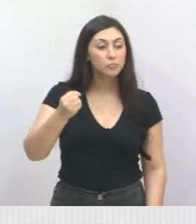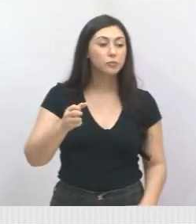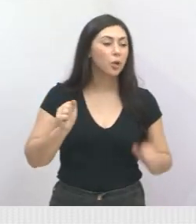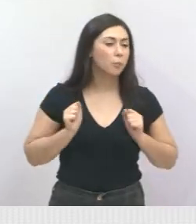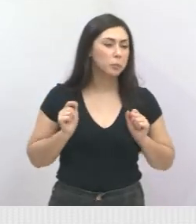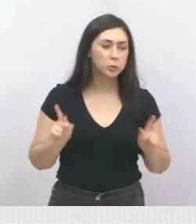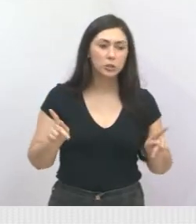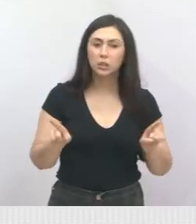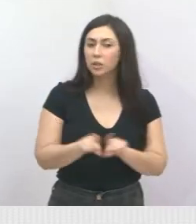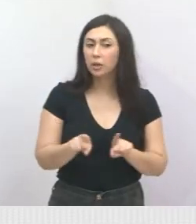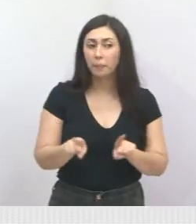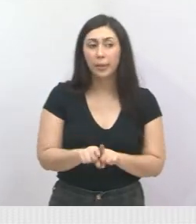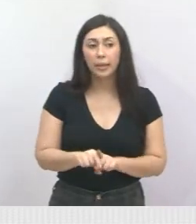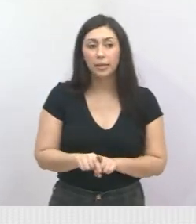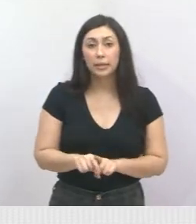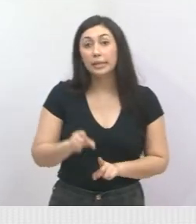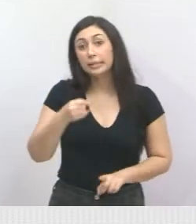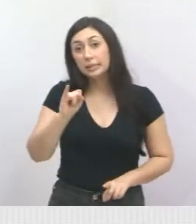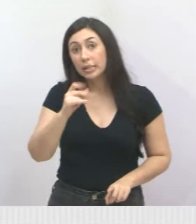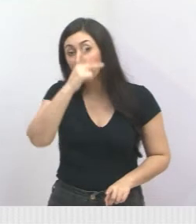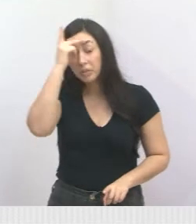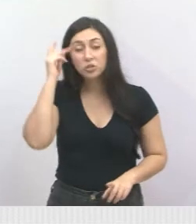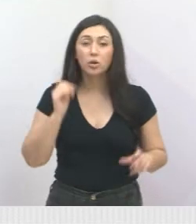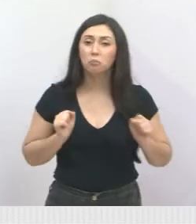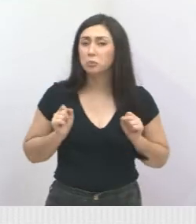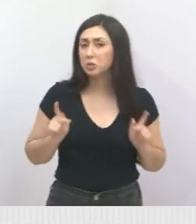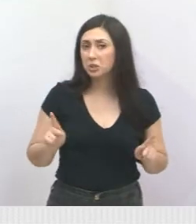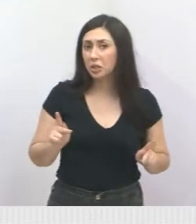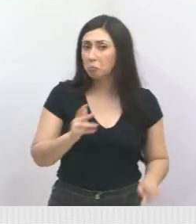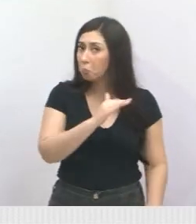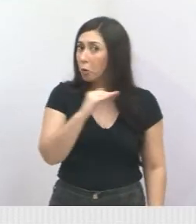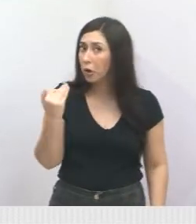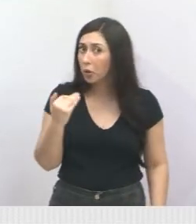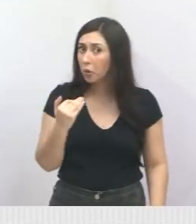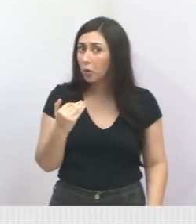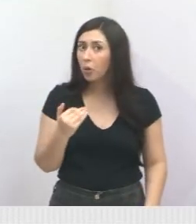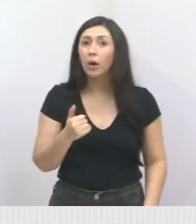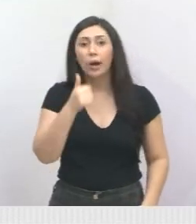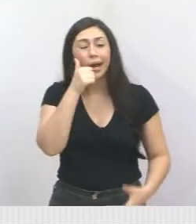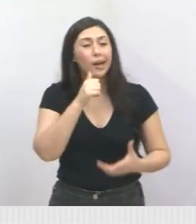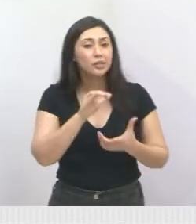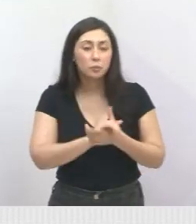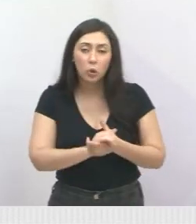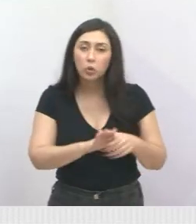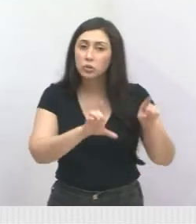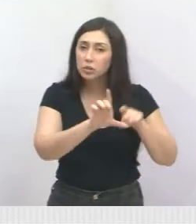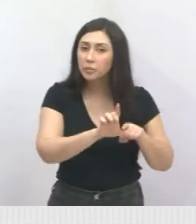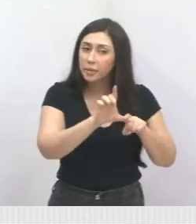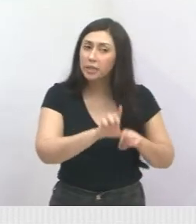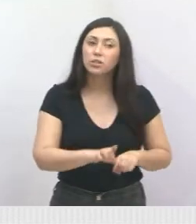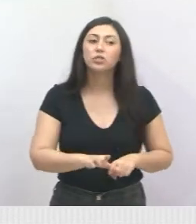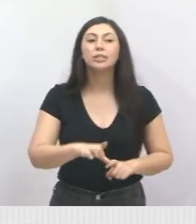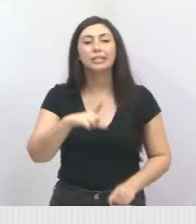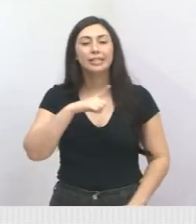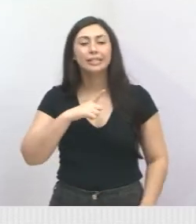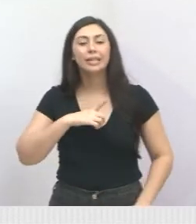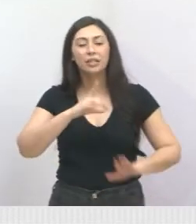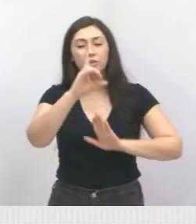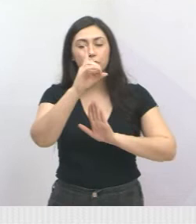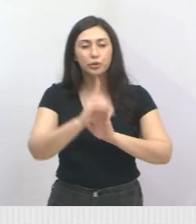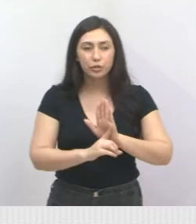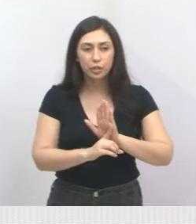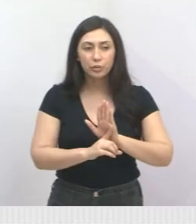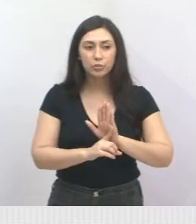aposentado também, está aposentado, faleceu, a esposa, os dependentes também têm direito a essa pensão por morte